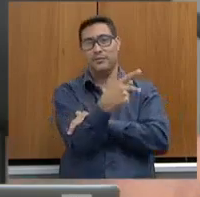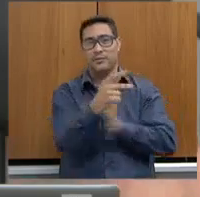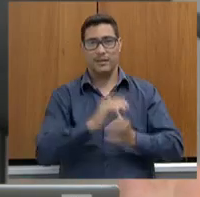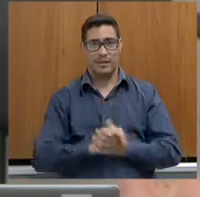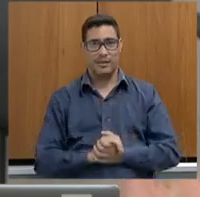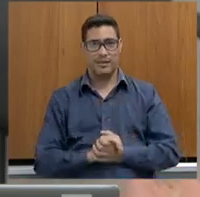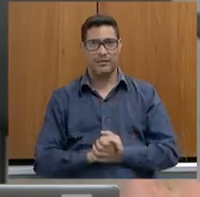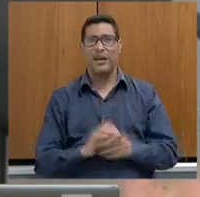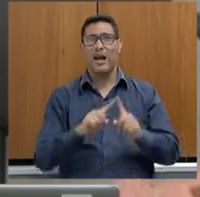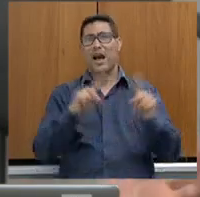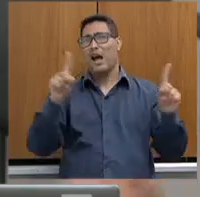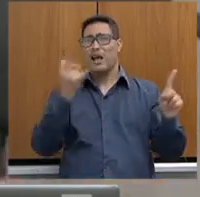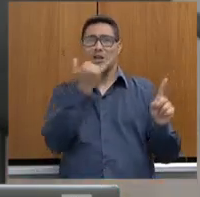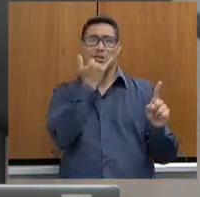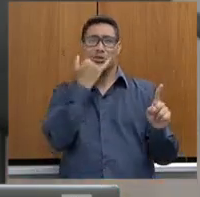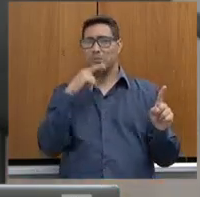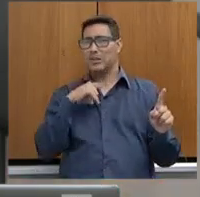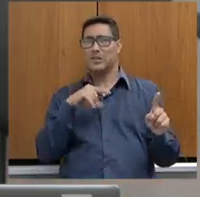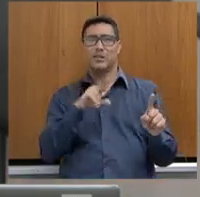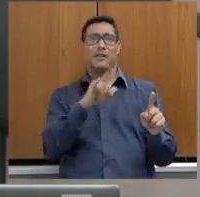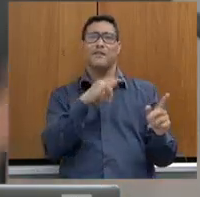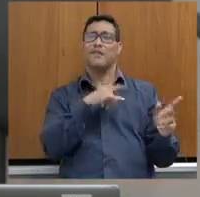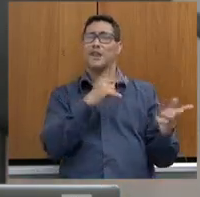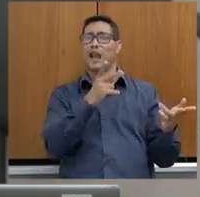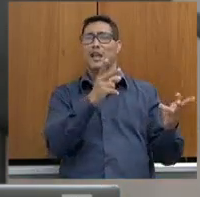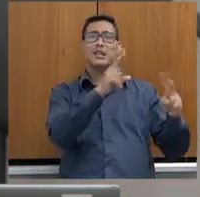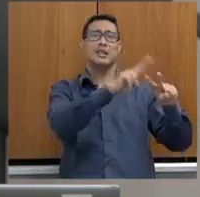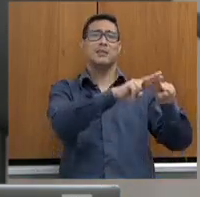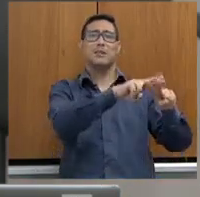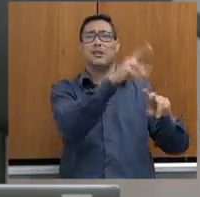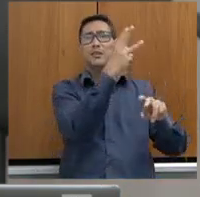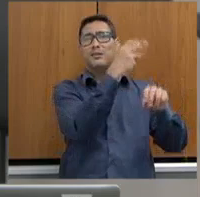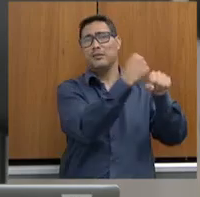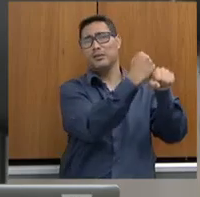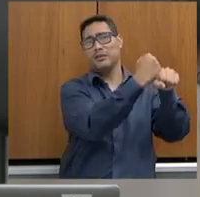mas nós temos uma medida de internação de três anos.